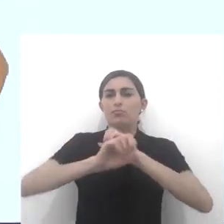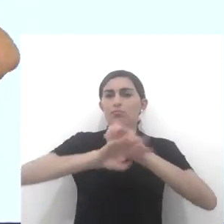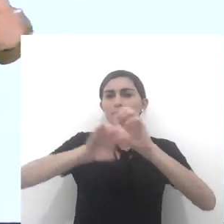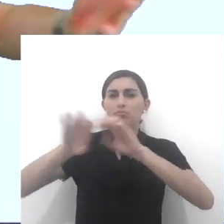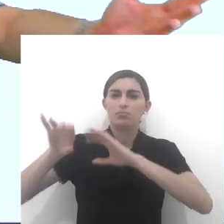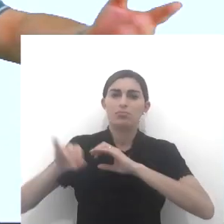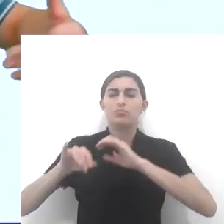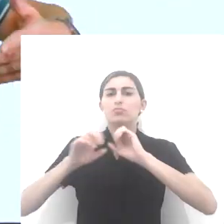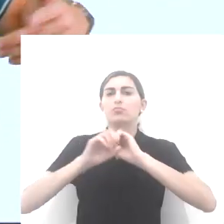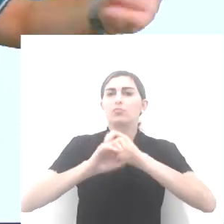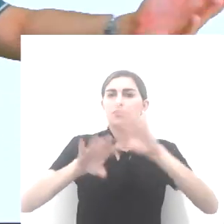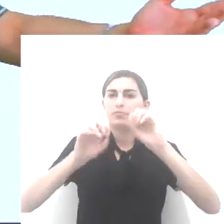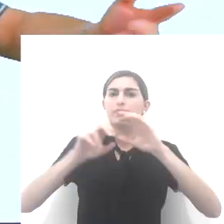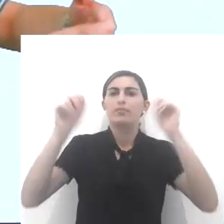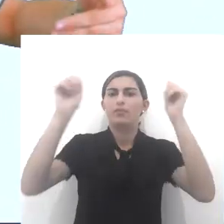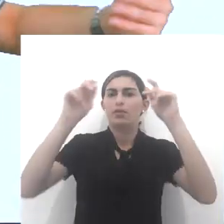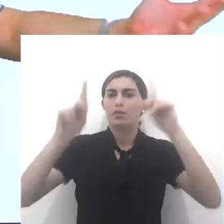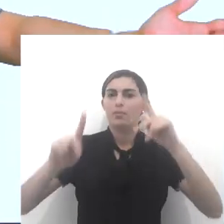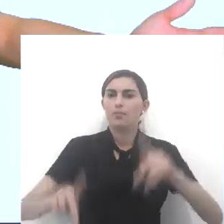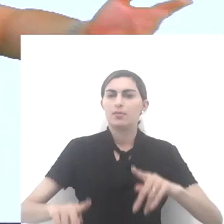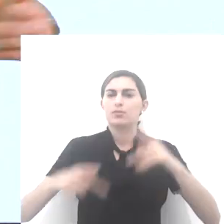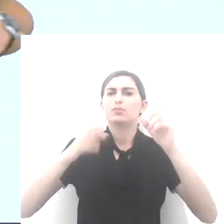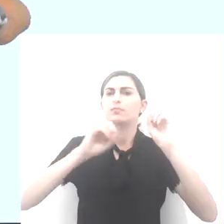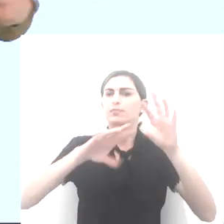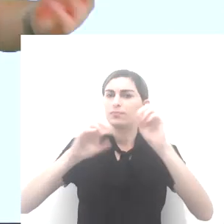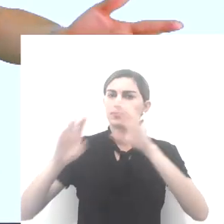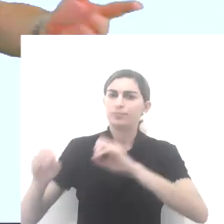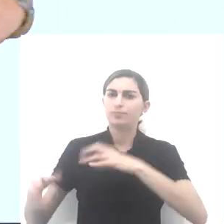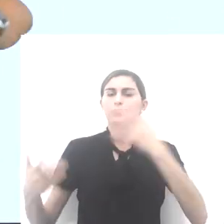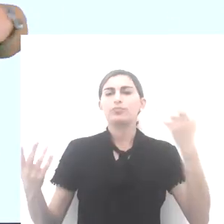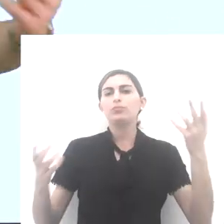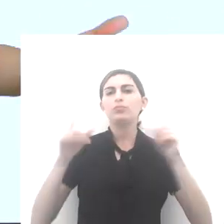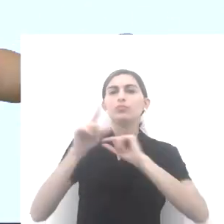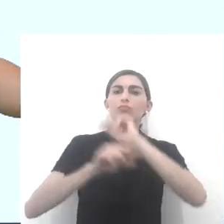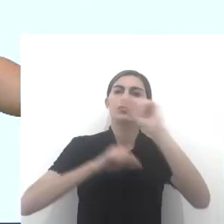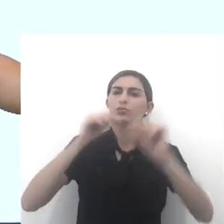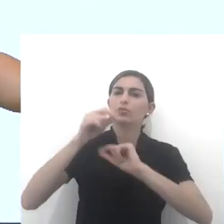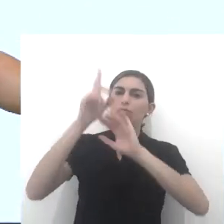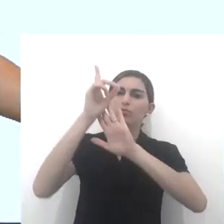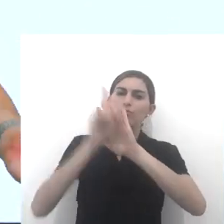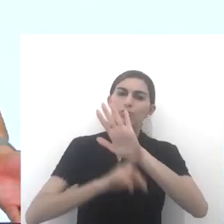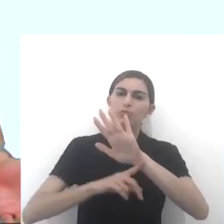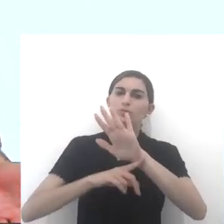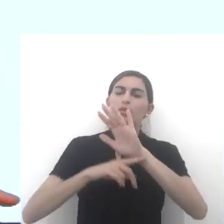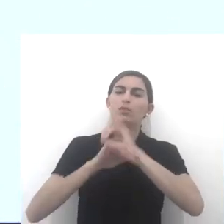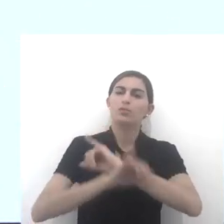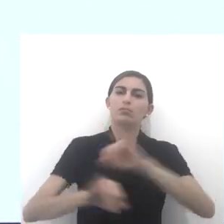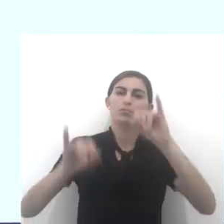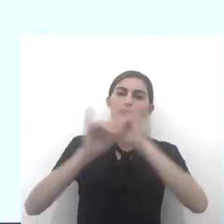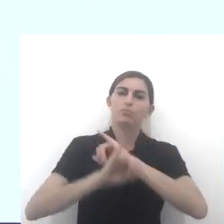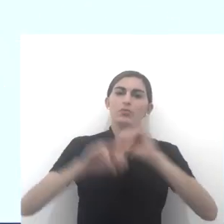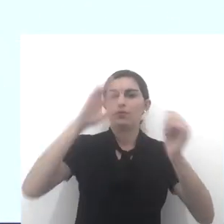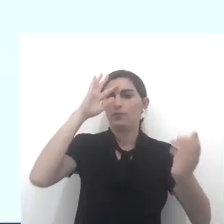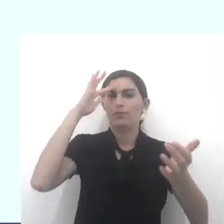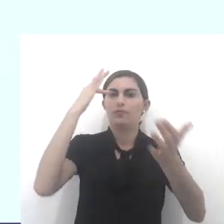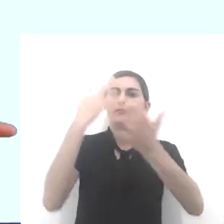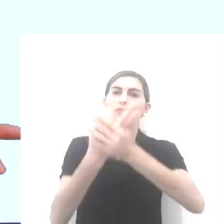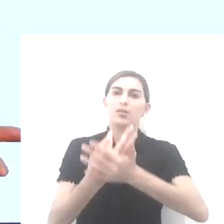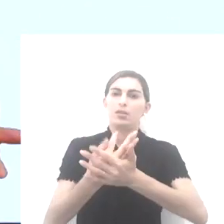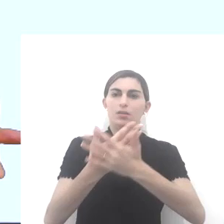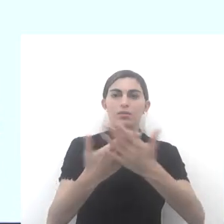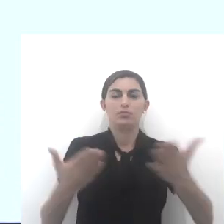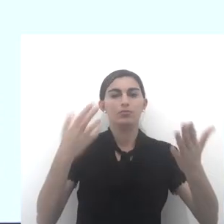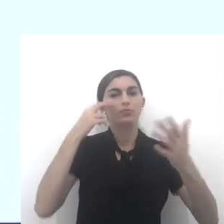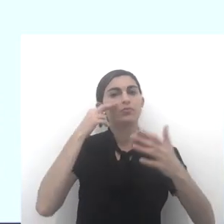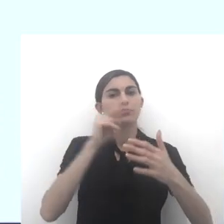que pregaram, que pregam a paz, que pregam e pregaram o quê? O direito a professar uma fé.